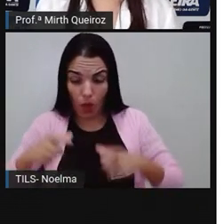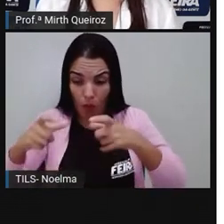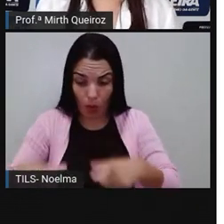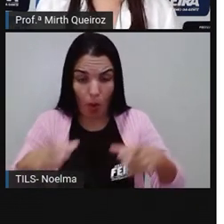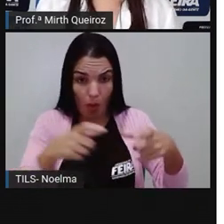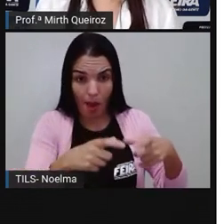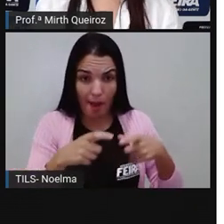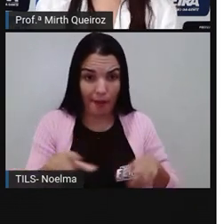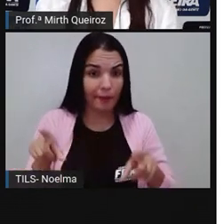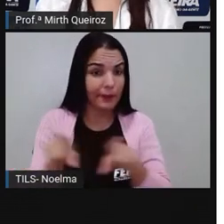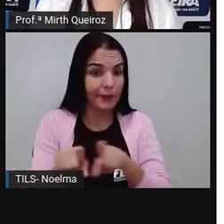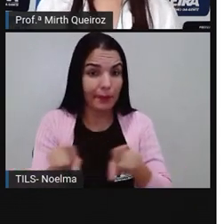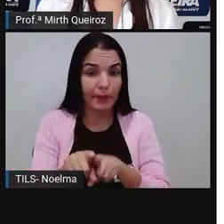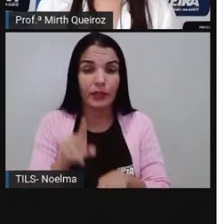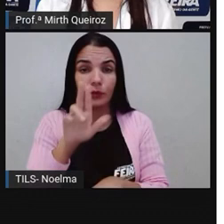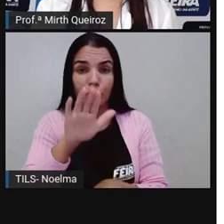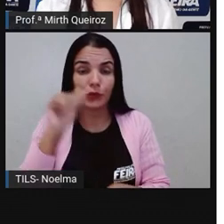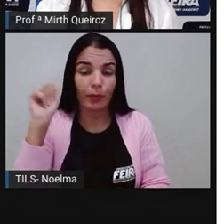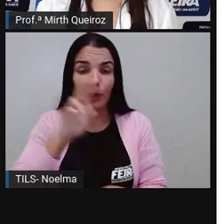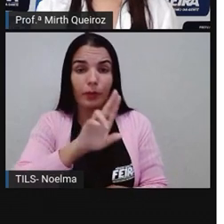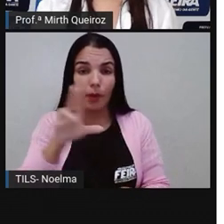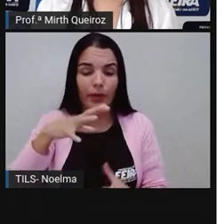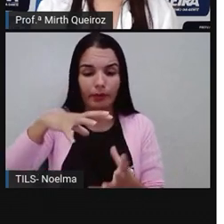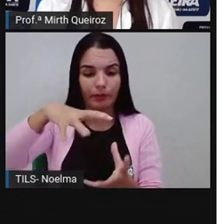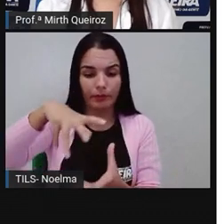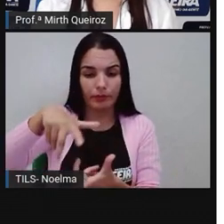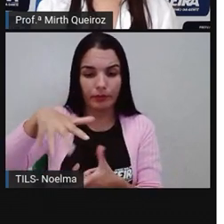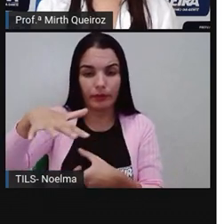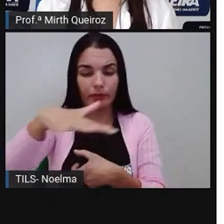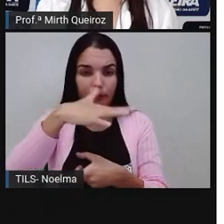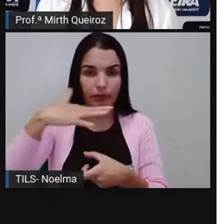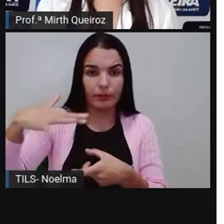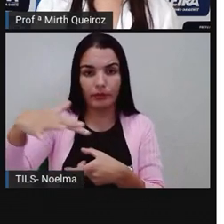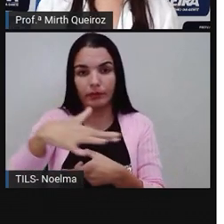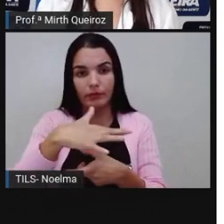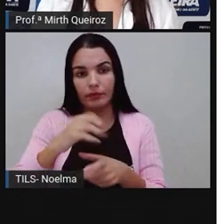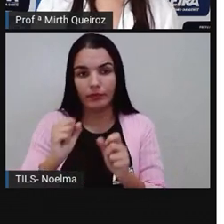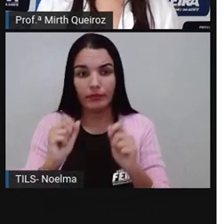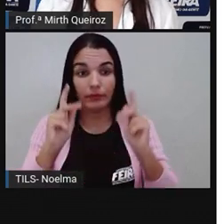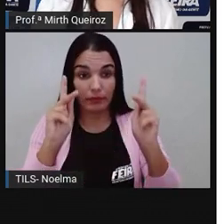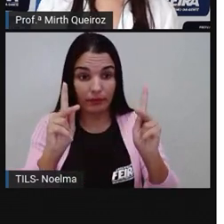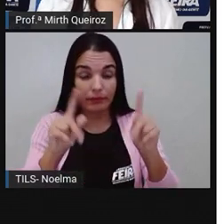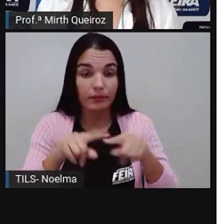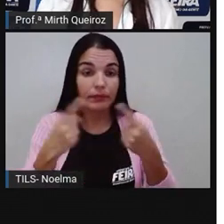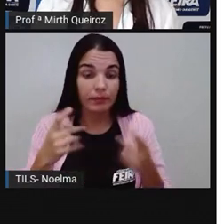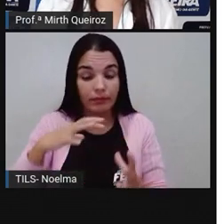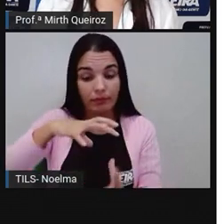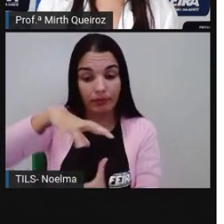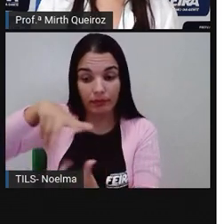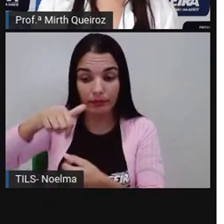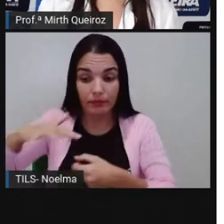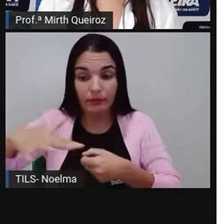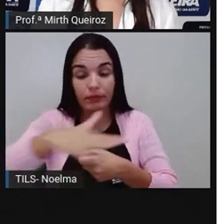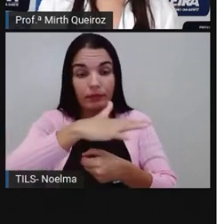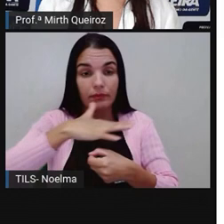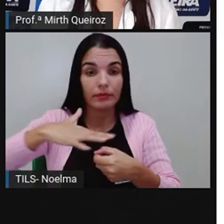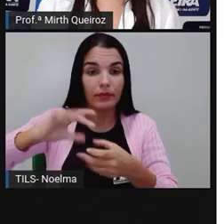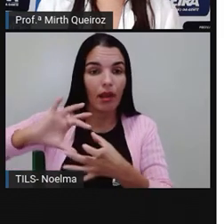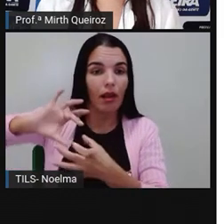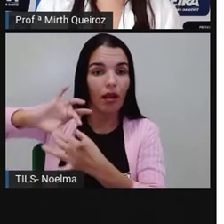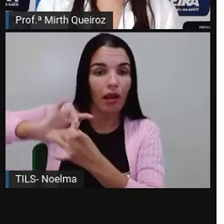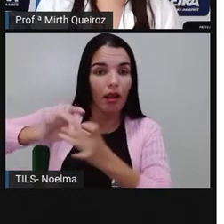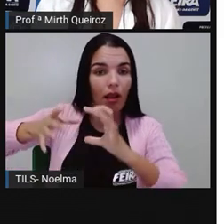inseridos ali, vão ser chamados de quê? E o ecossistema, certo? Então, ecossistema seria o quê? A relação